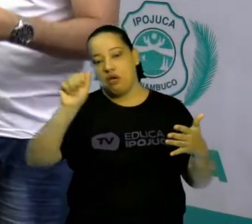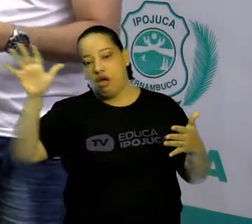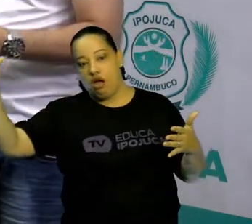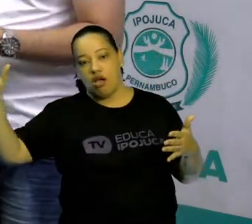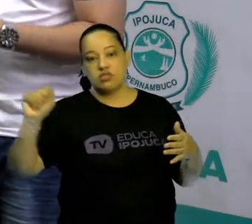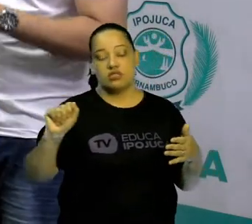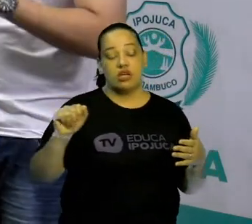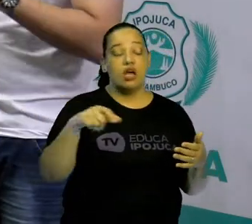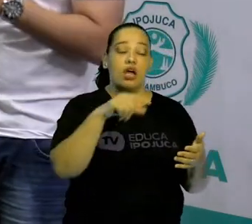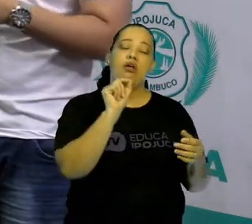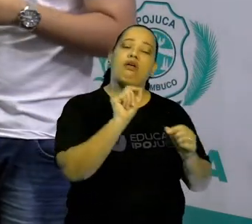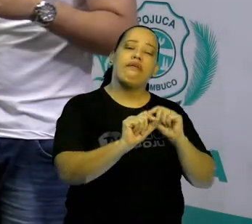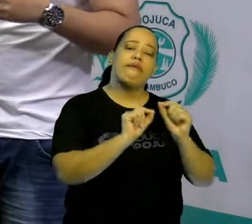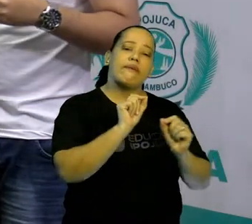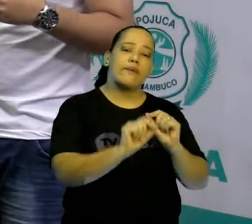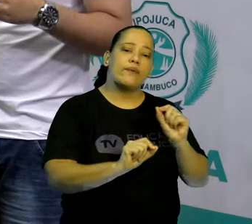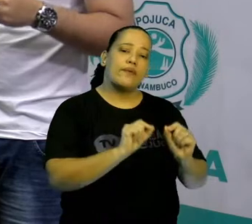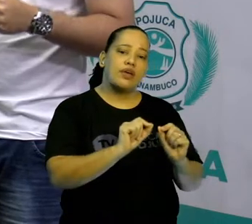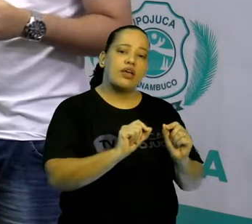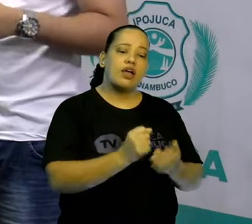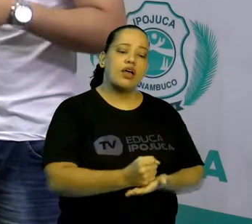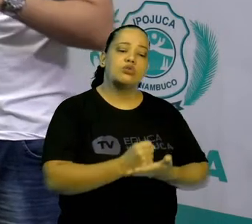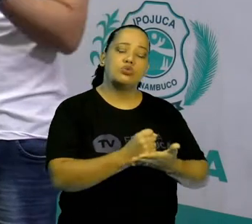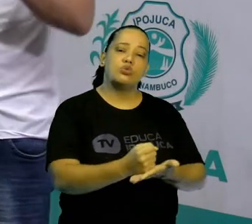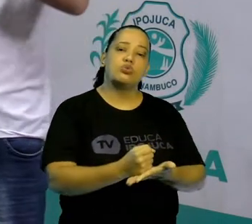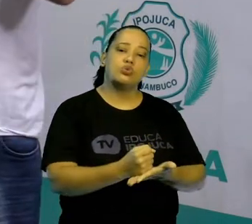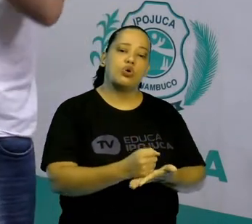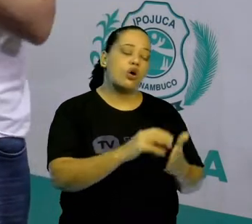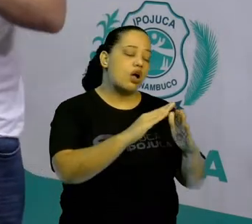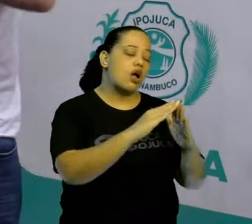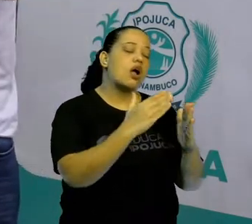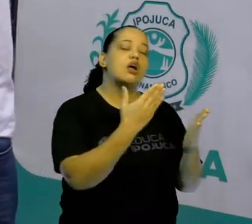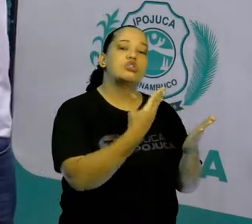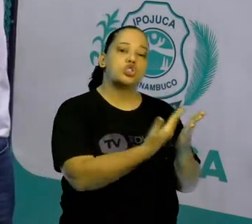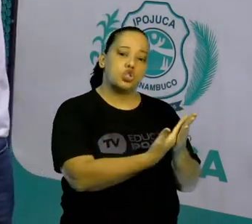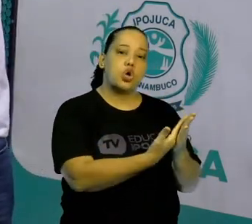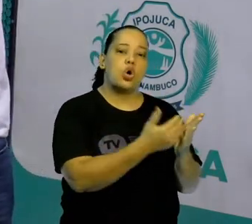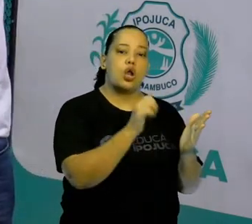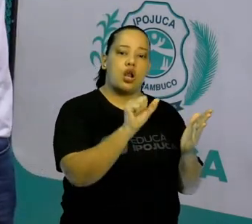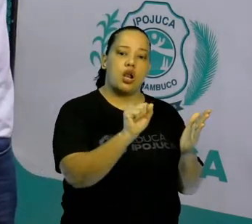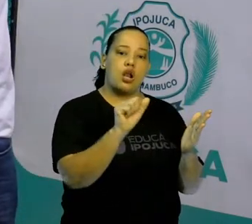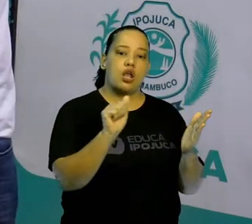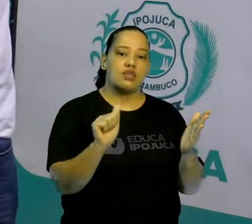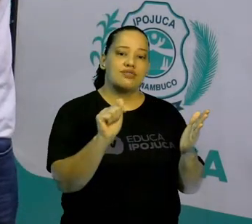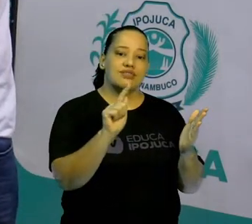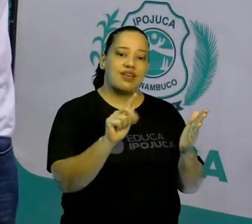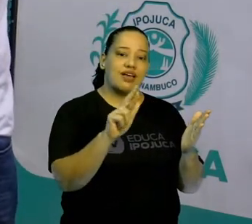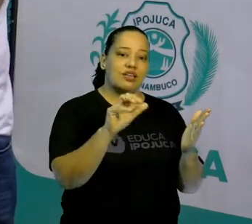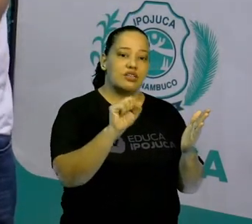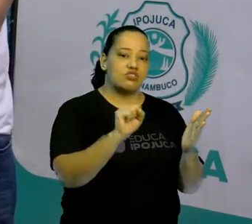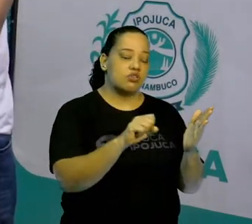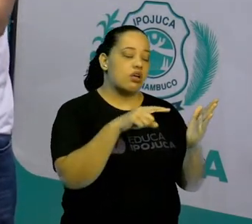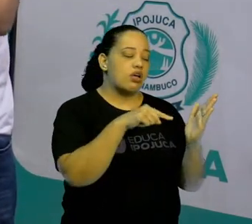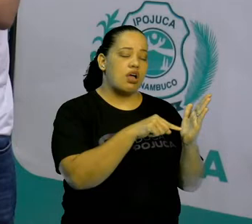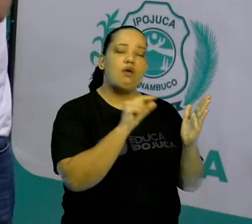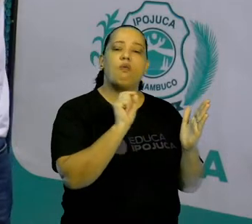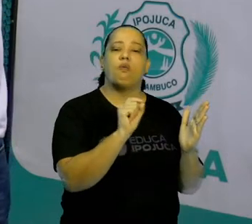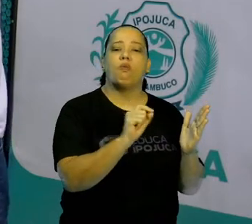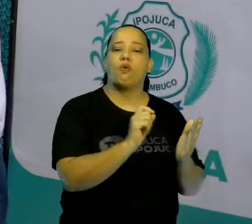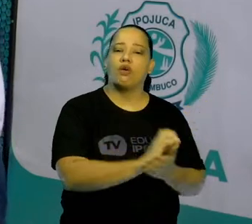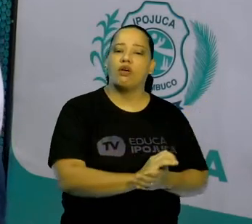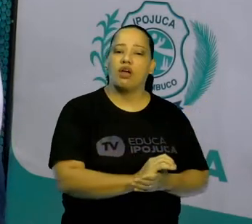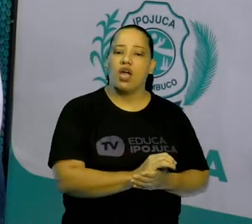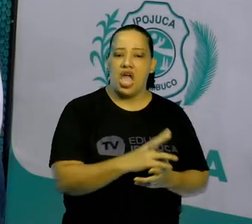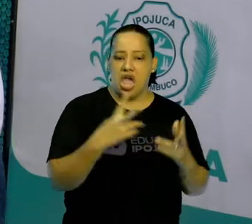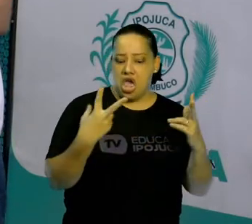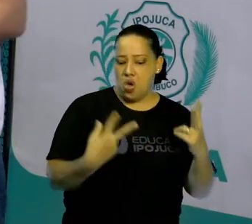Sagres. A escola de Sagres não era uma escola como a gente tem hoje, tem lá os alunos e